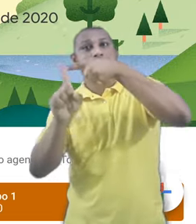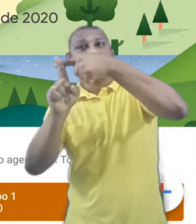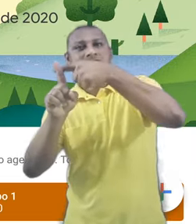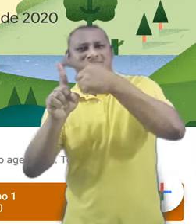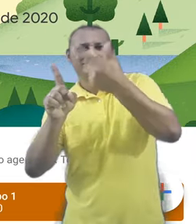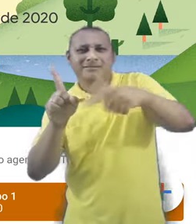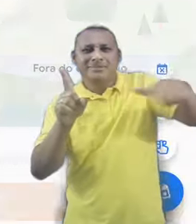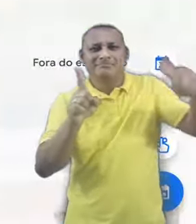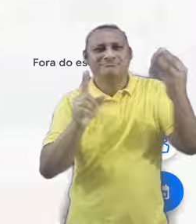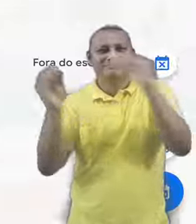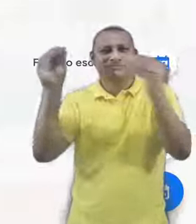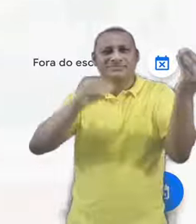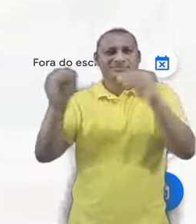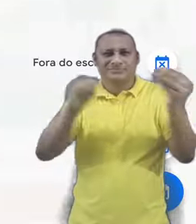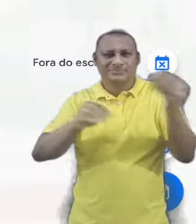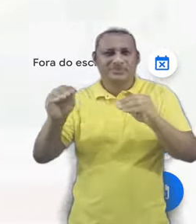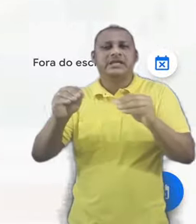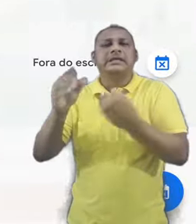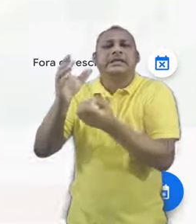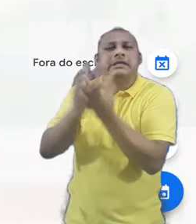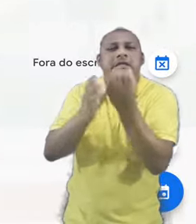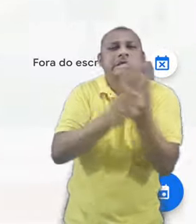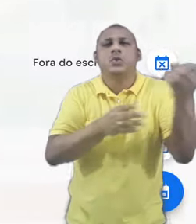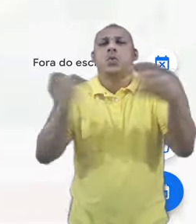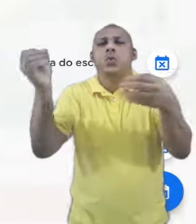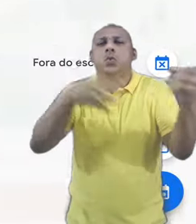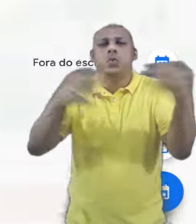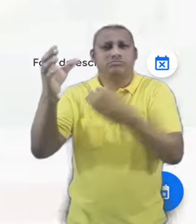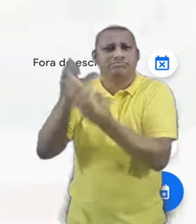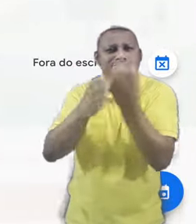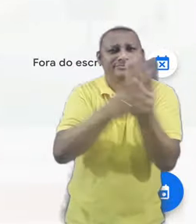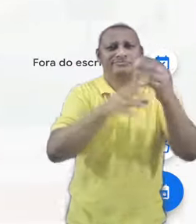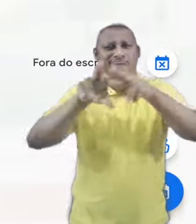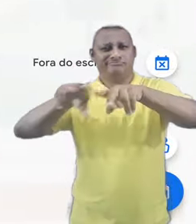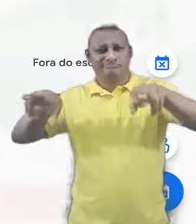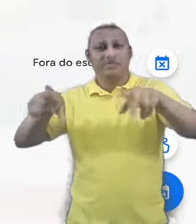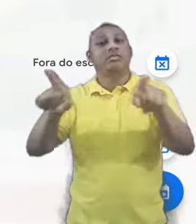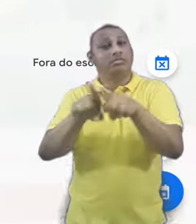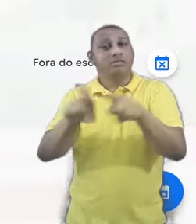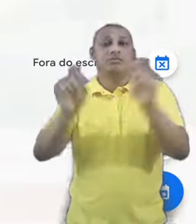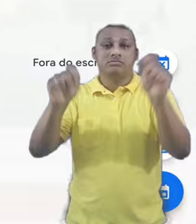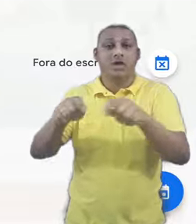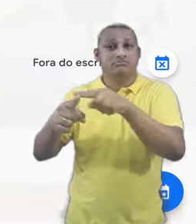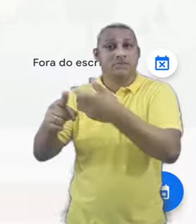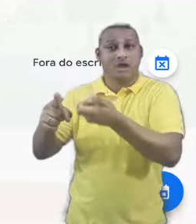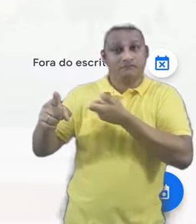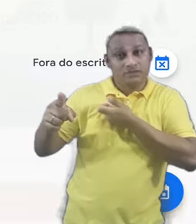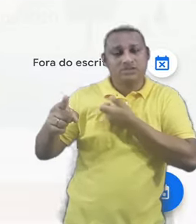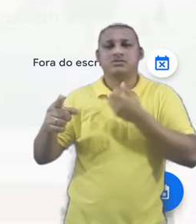no canto inferior direito. Nesse botão, além de criar eventos, também podemos definir